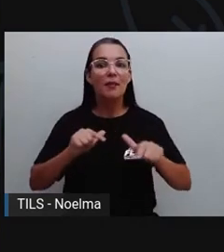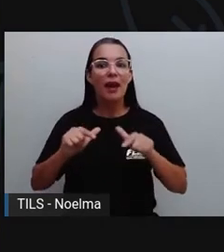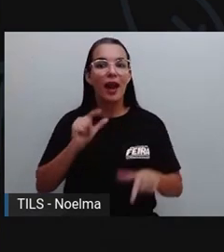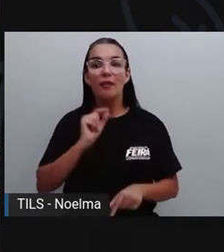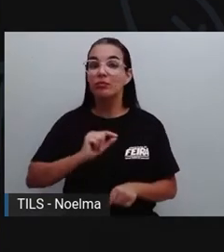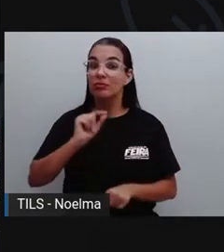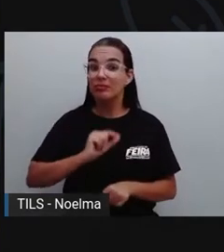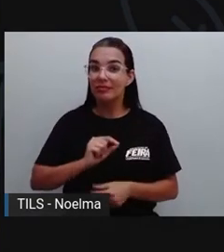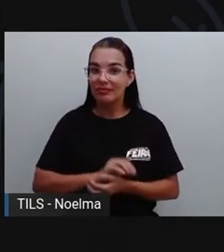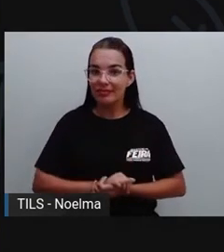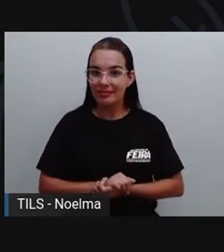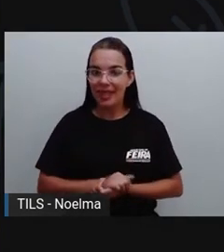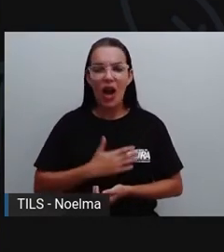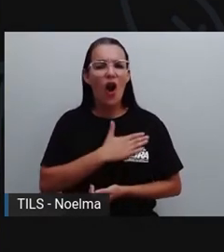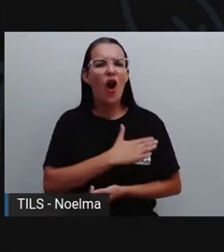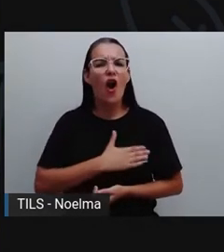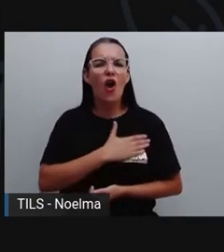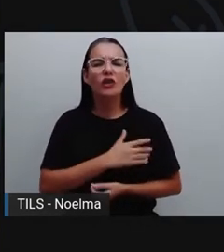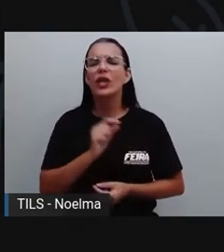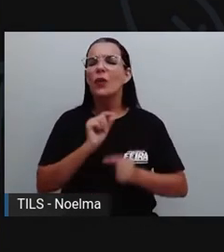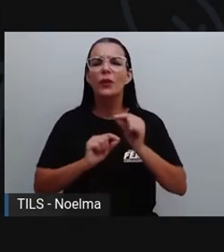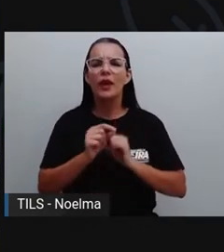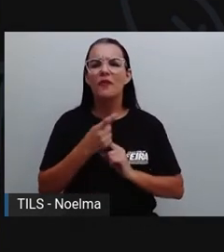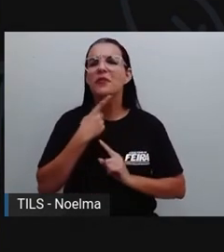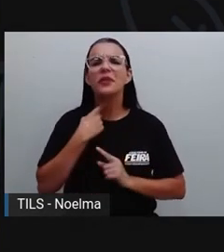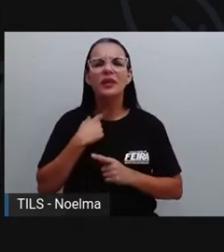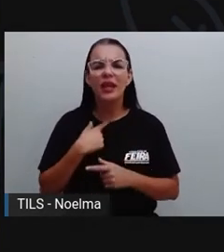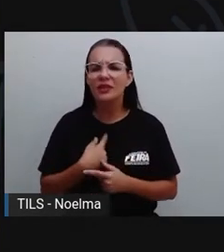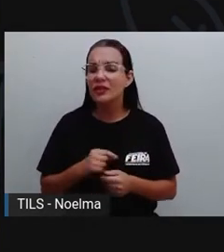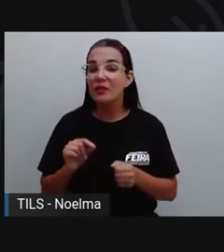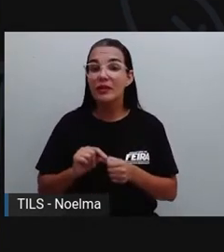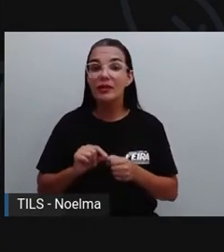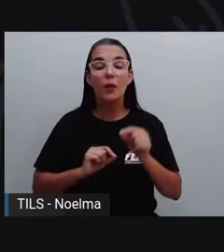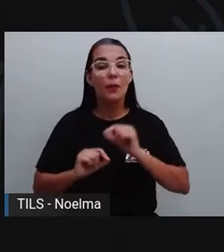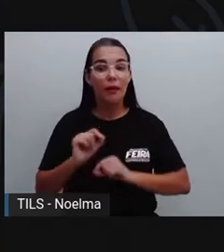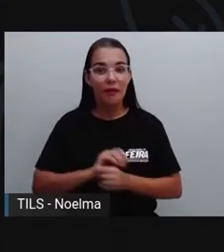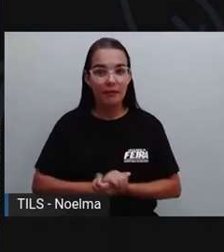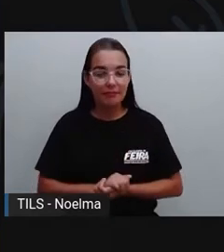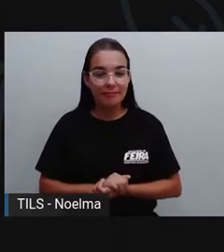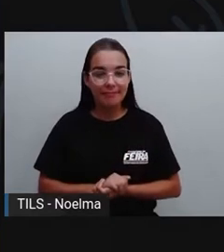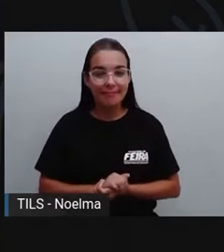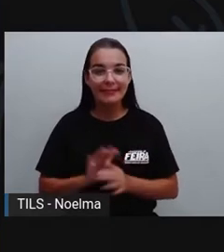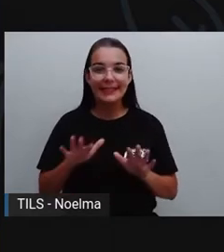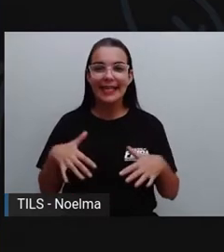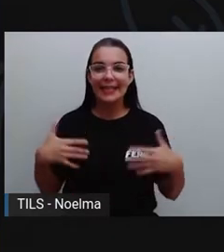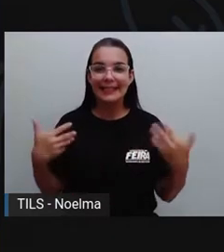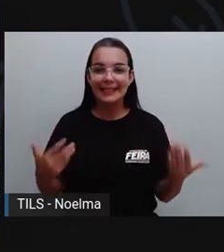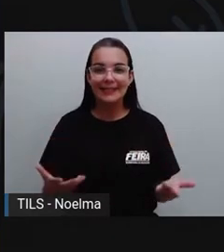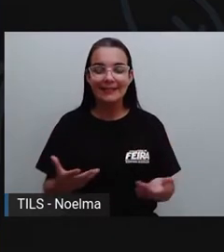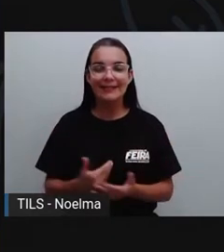Quando ela crescer, o que é que ela mais gosta de fazer? O que é ela tem vontade? Será que ela gosta de